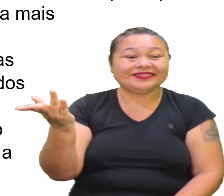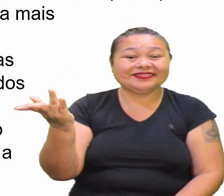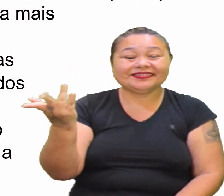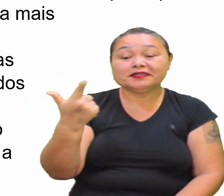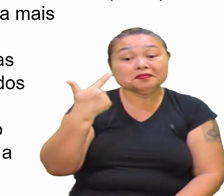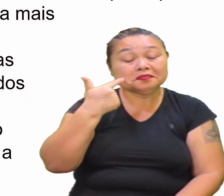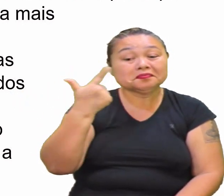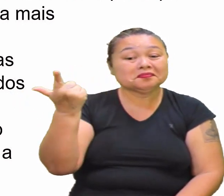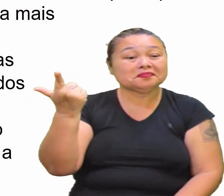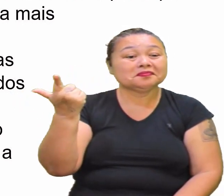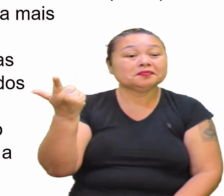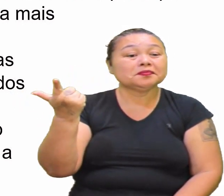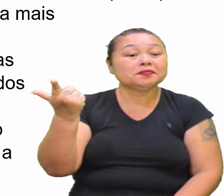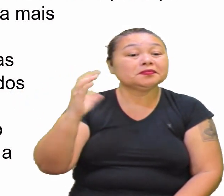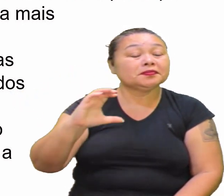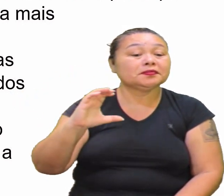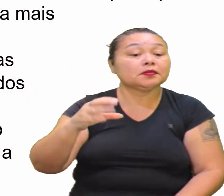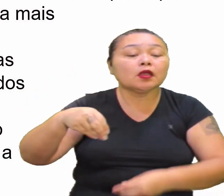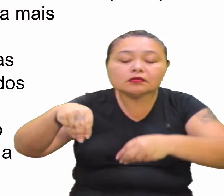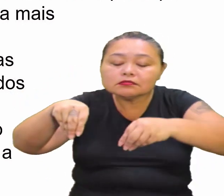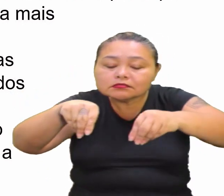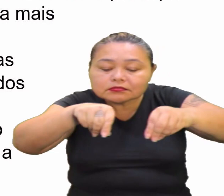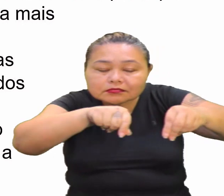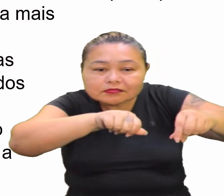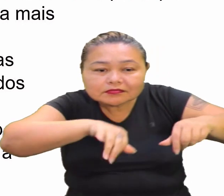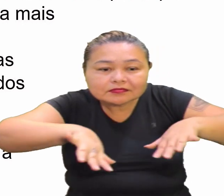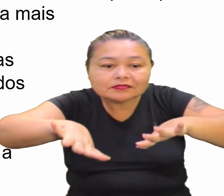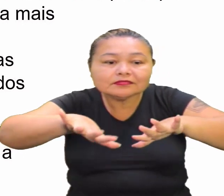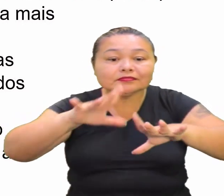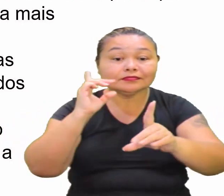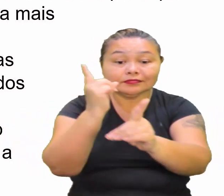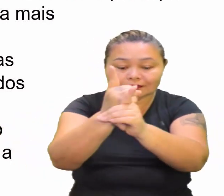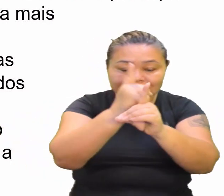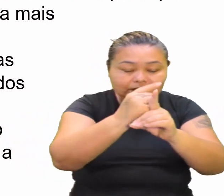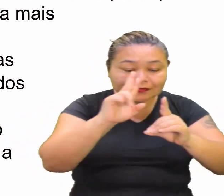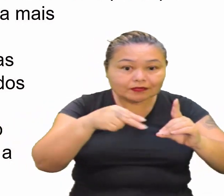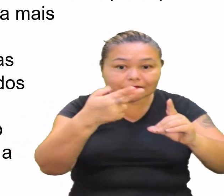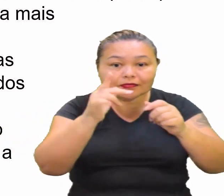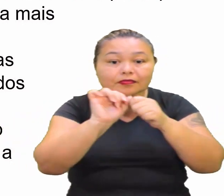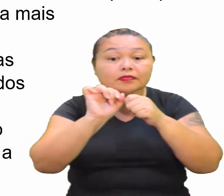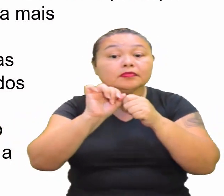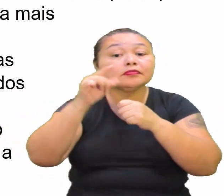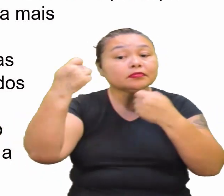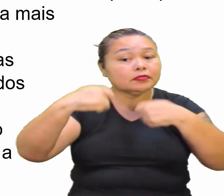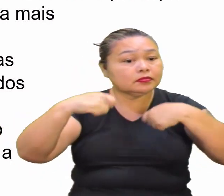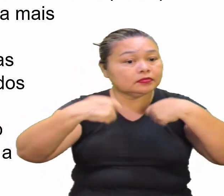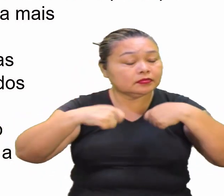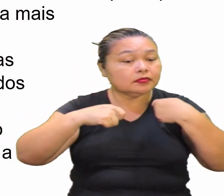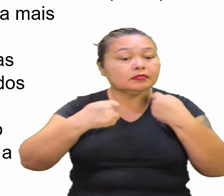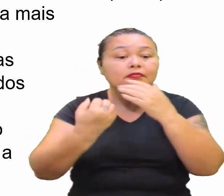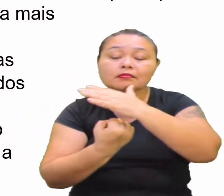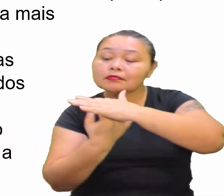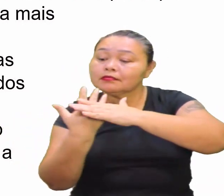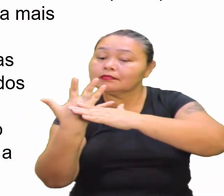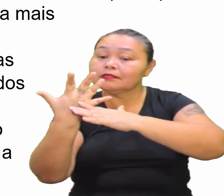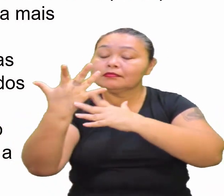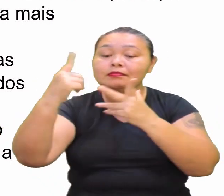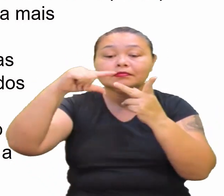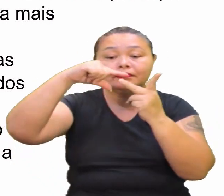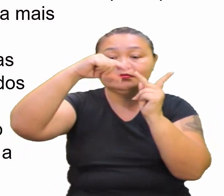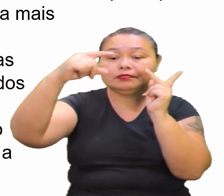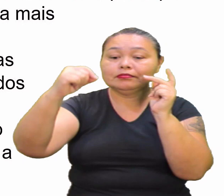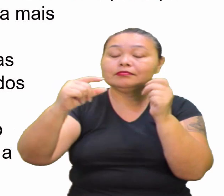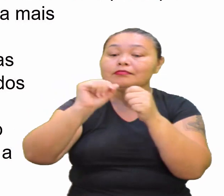Está totalmente louca essa aqui C No solo Encontramos os nutrientes Que são necessários Para que a